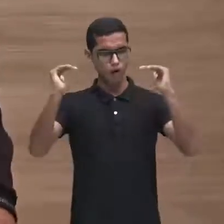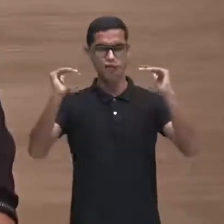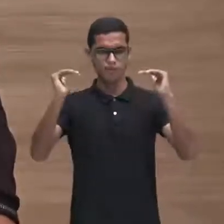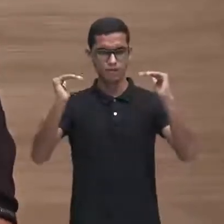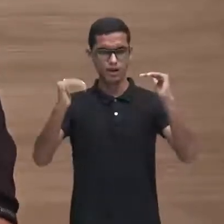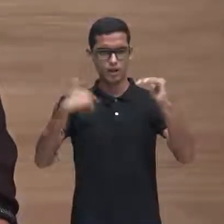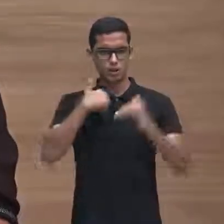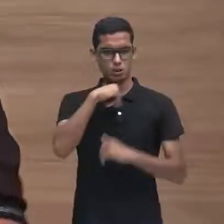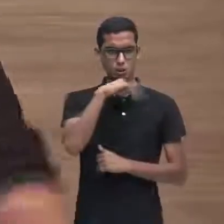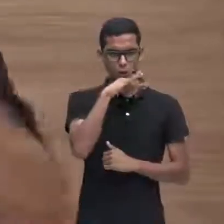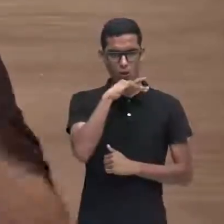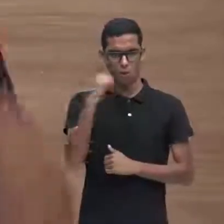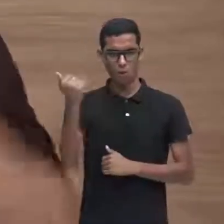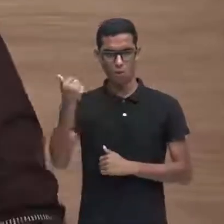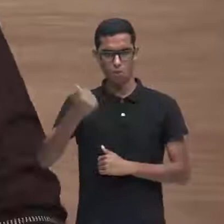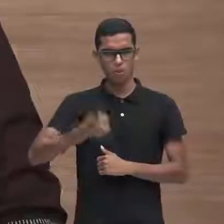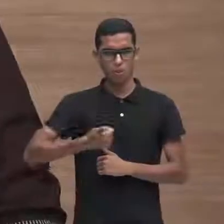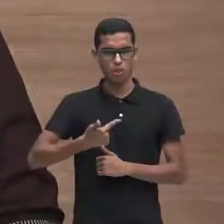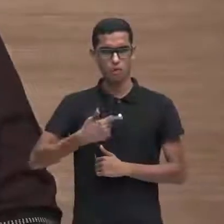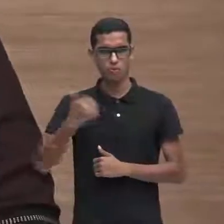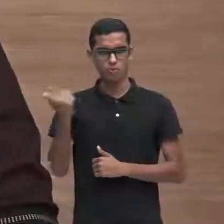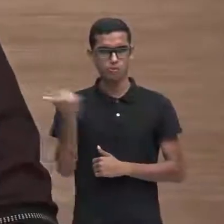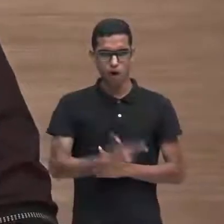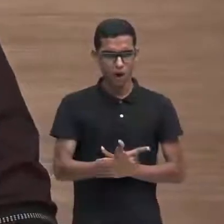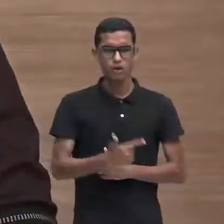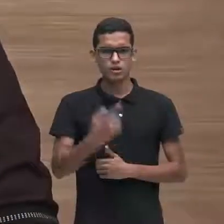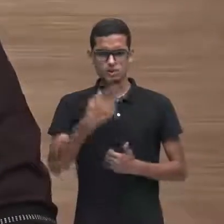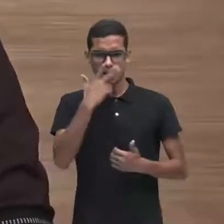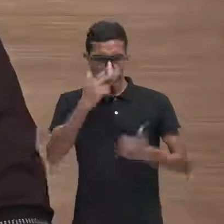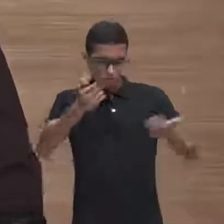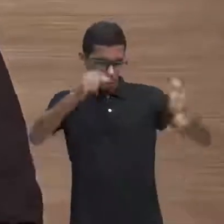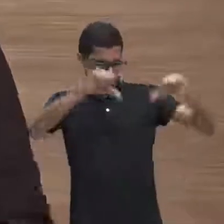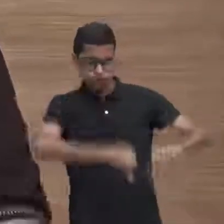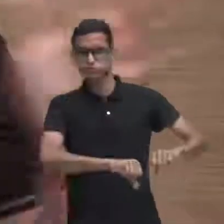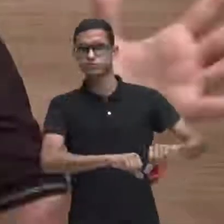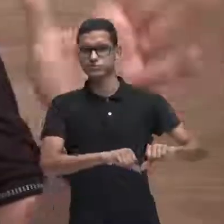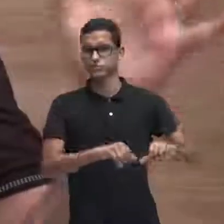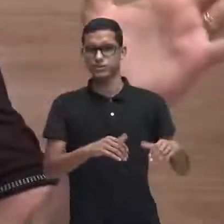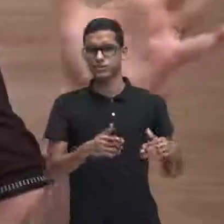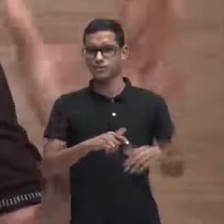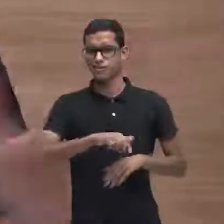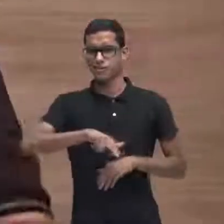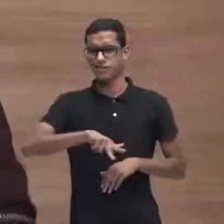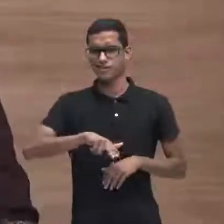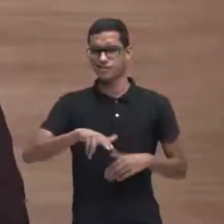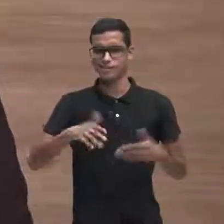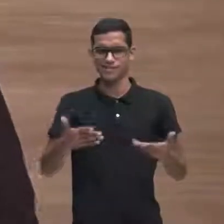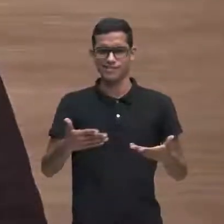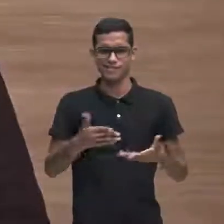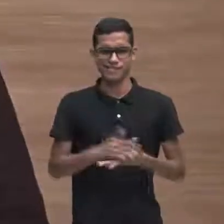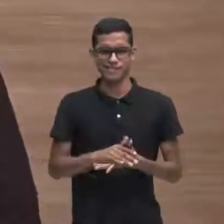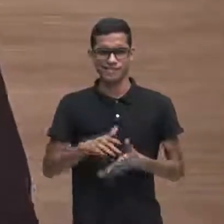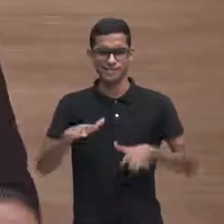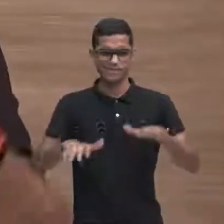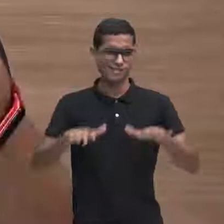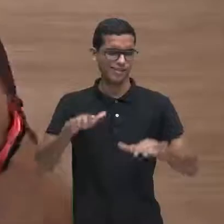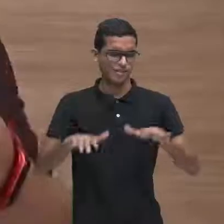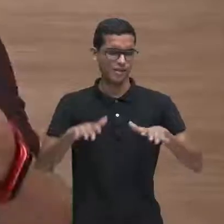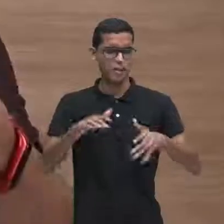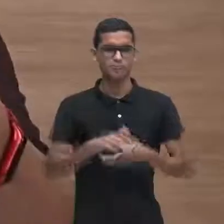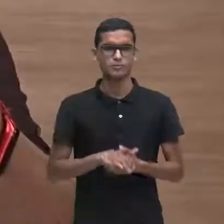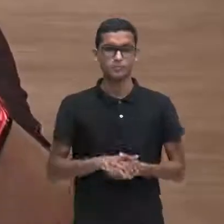o pior eu tenho que ser o pior dos piores os extremos são os extremos são os extremos não restam dúvidas